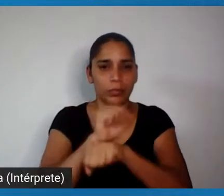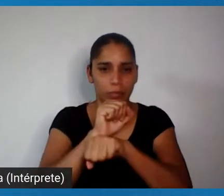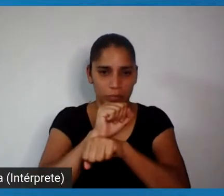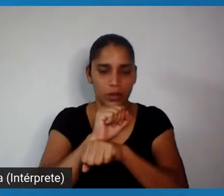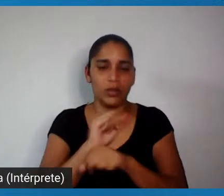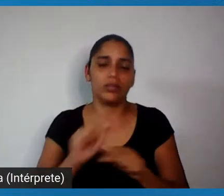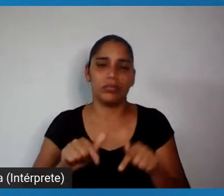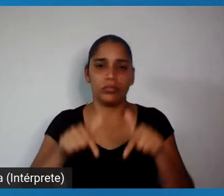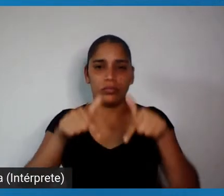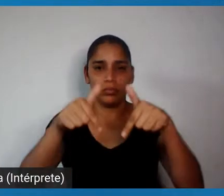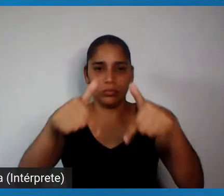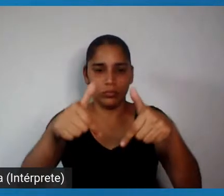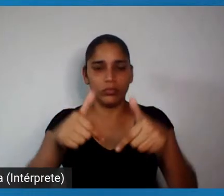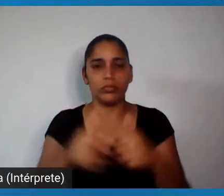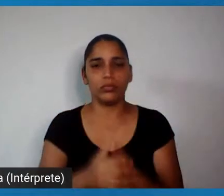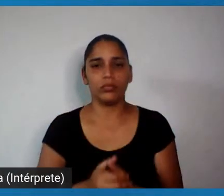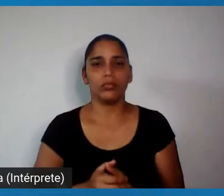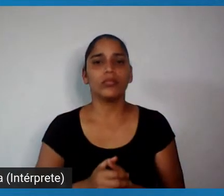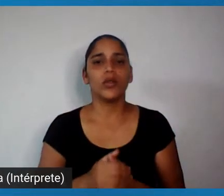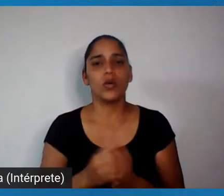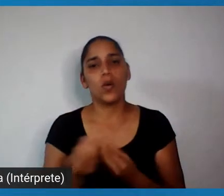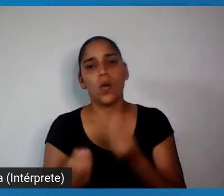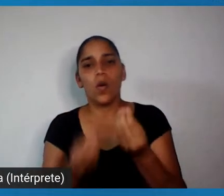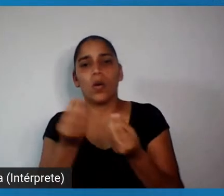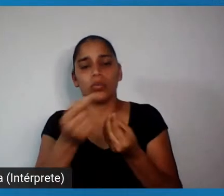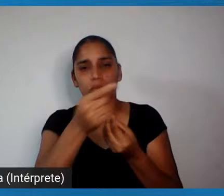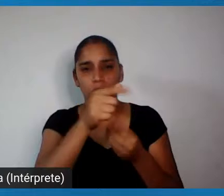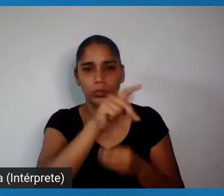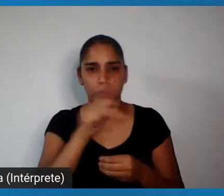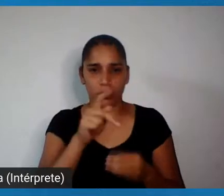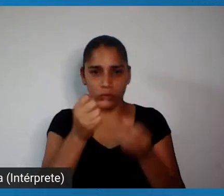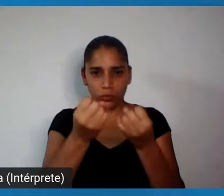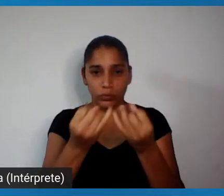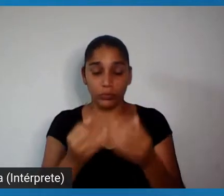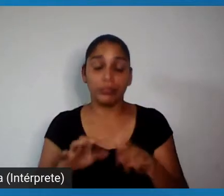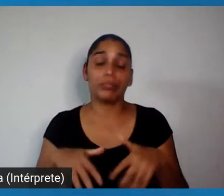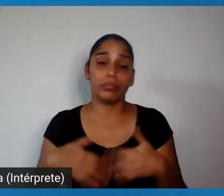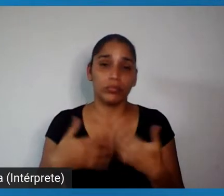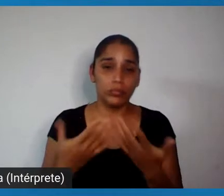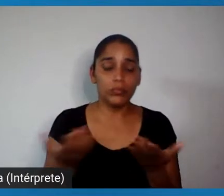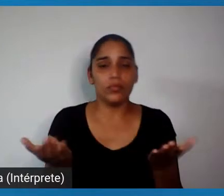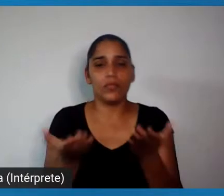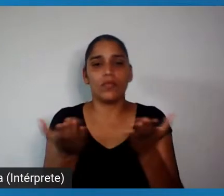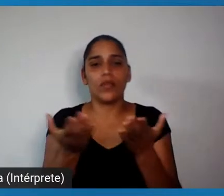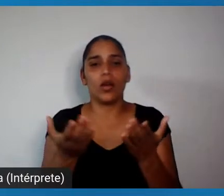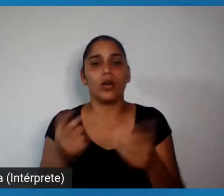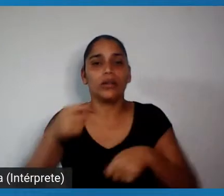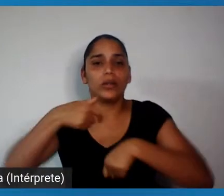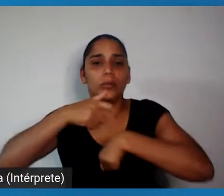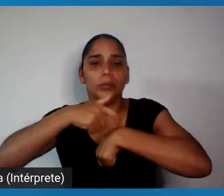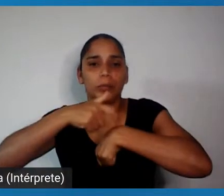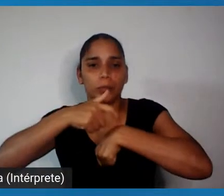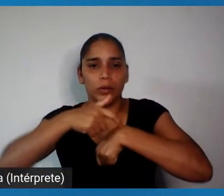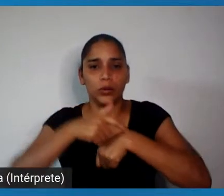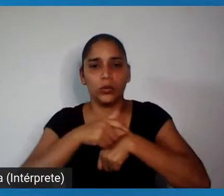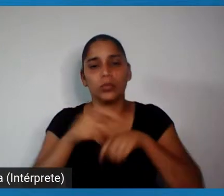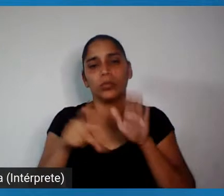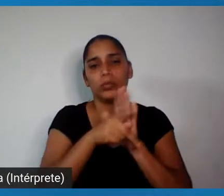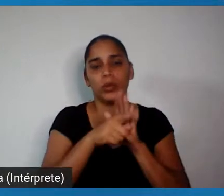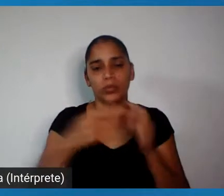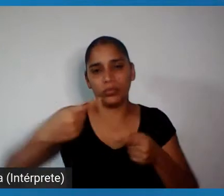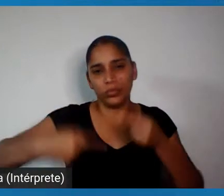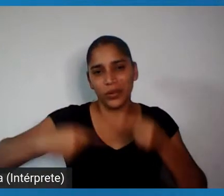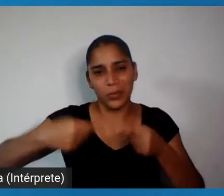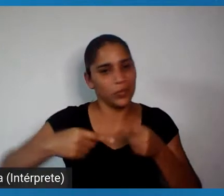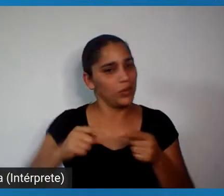Maurício estava trazendo isso para a gente. Mas, enfim, então a gente agora tem uns minutos para o debate, o que é ótimo, porque